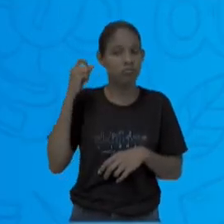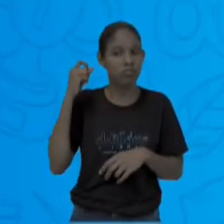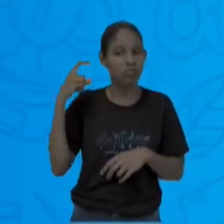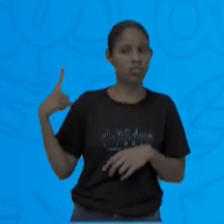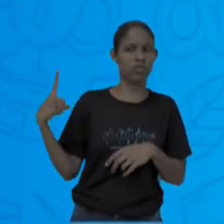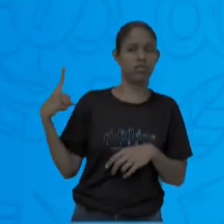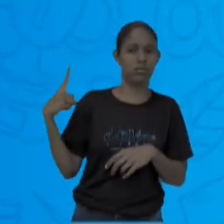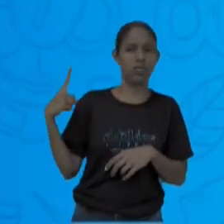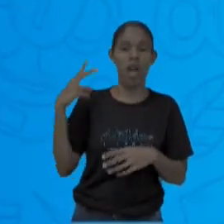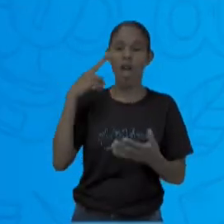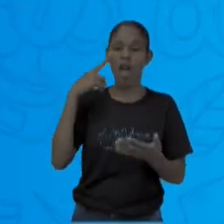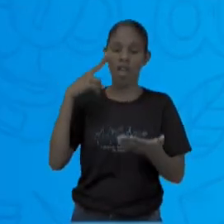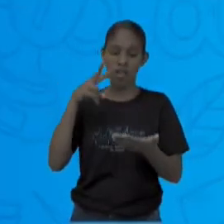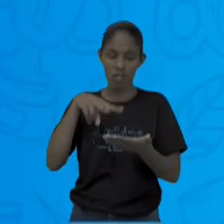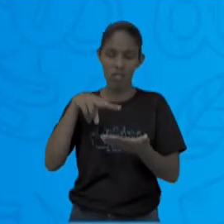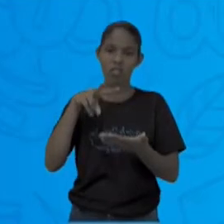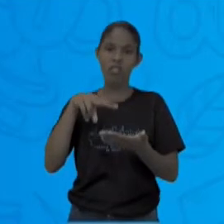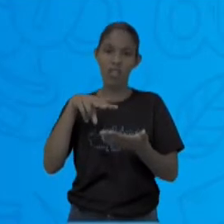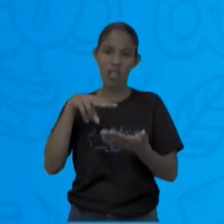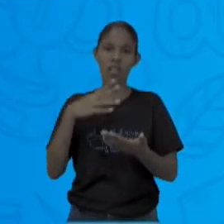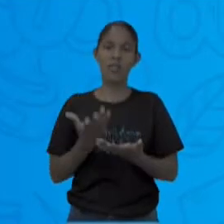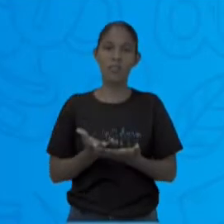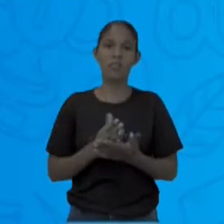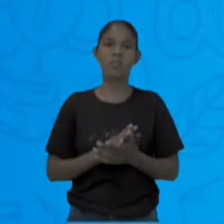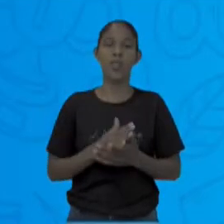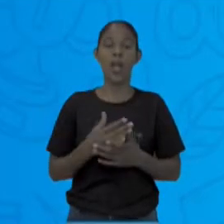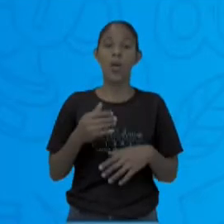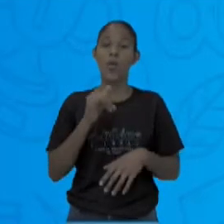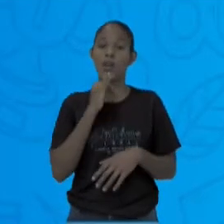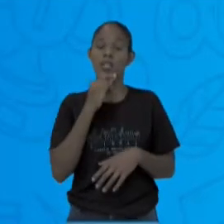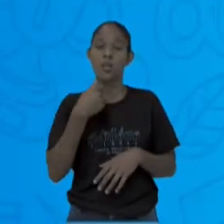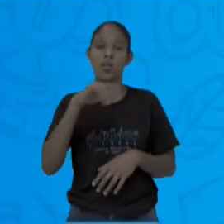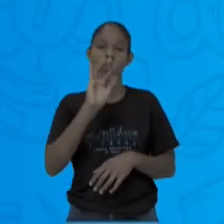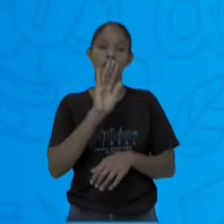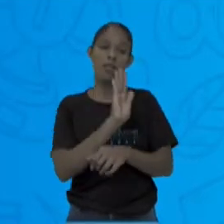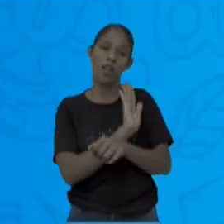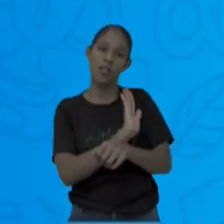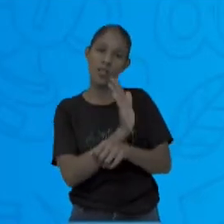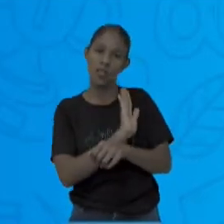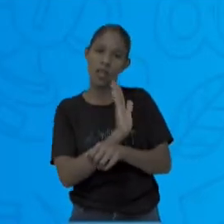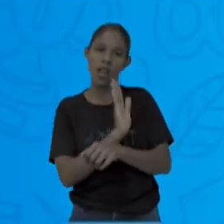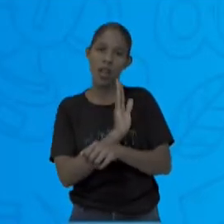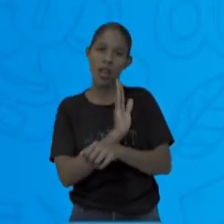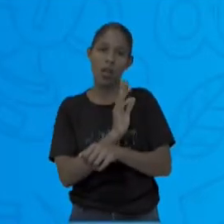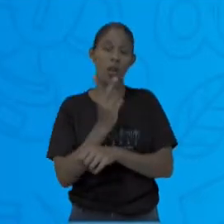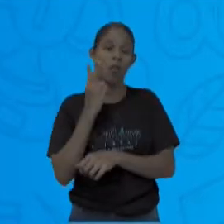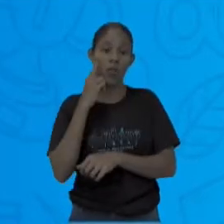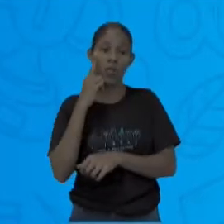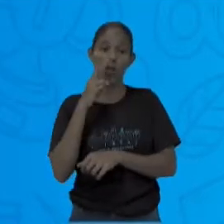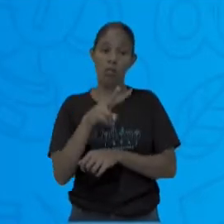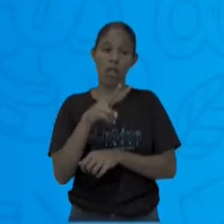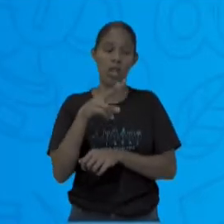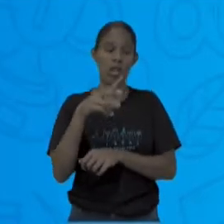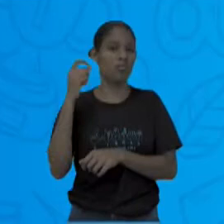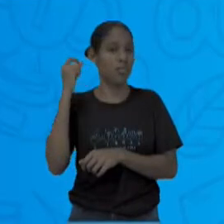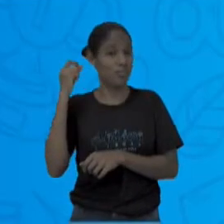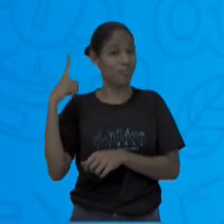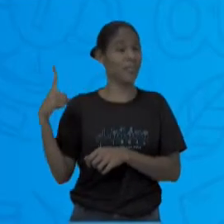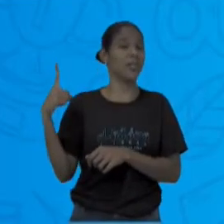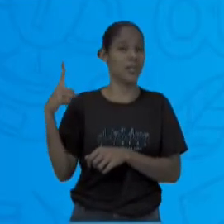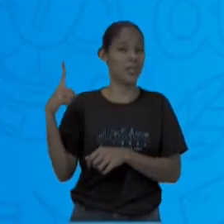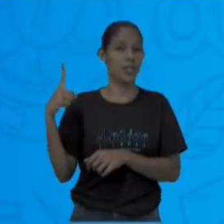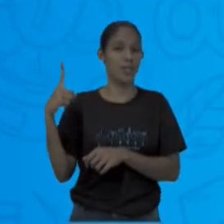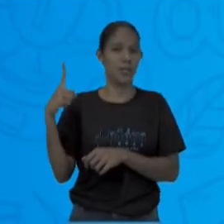você vai no cinema. Você está ouvindo, você está vendo e você está lendo. O que está passando lá